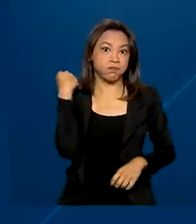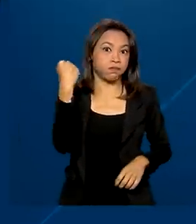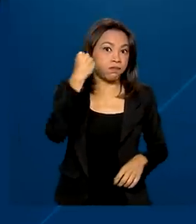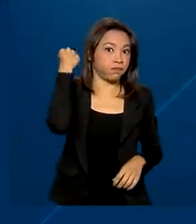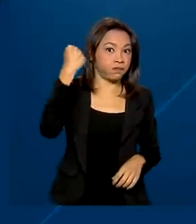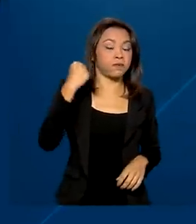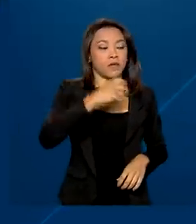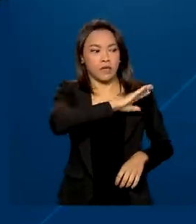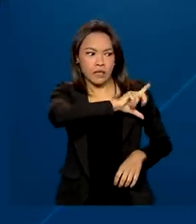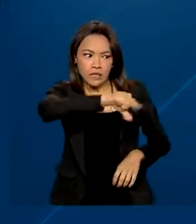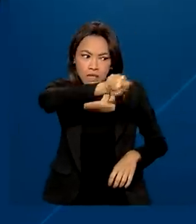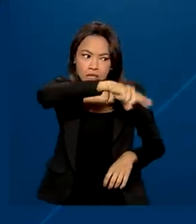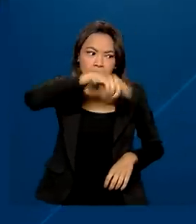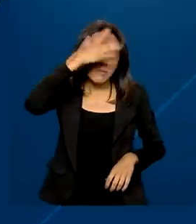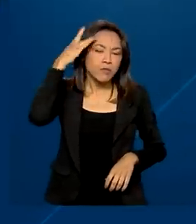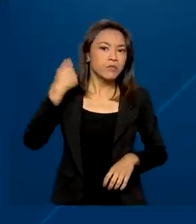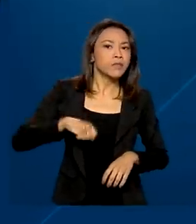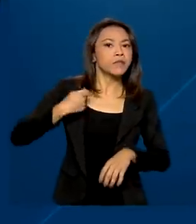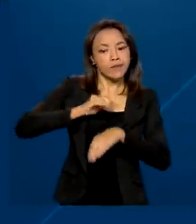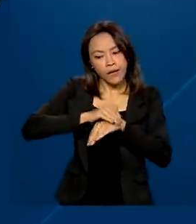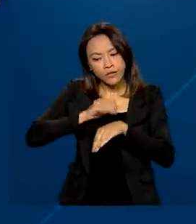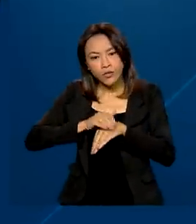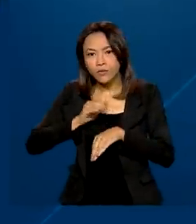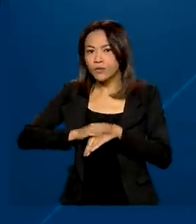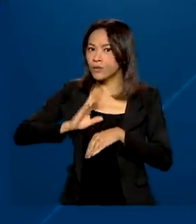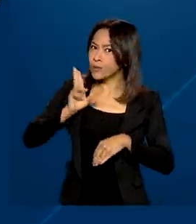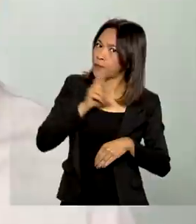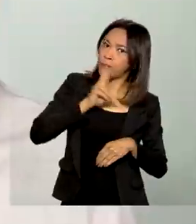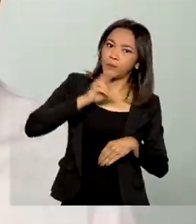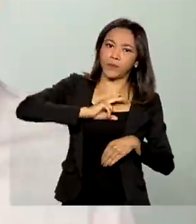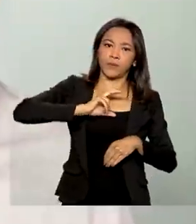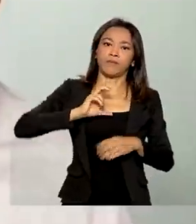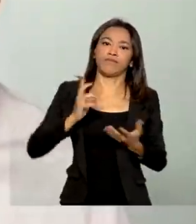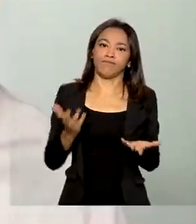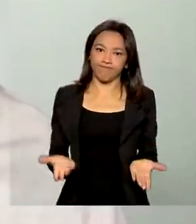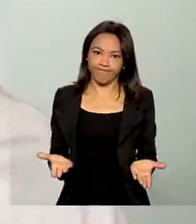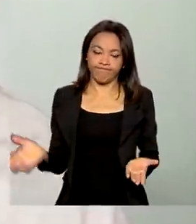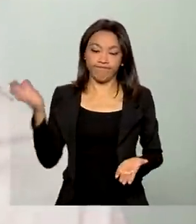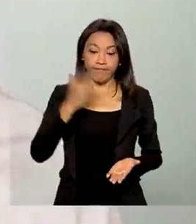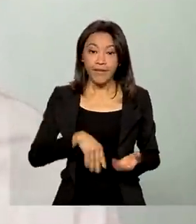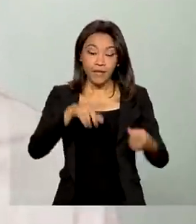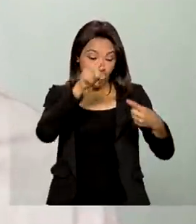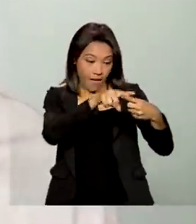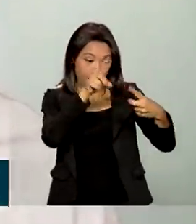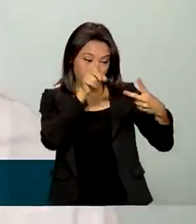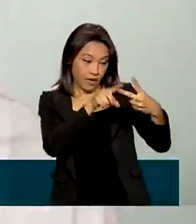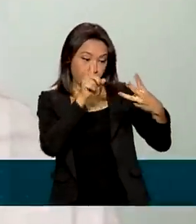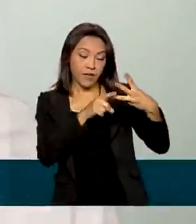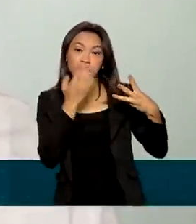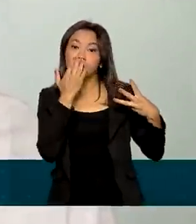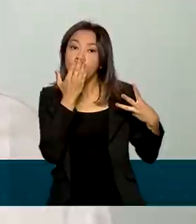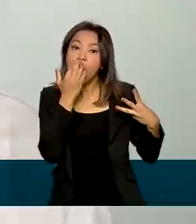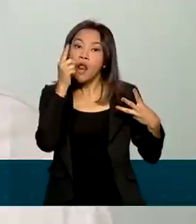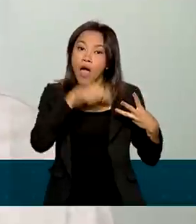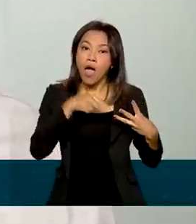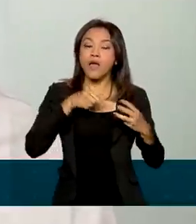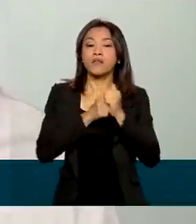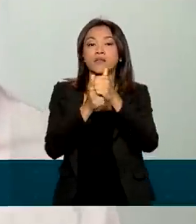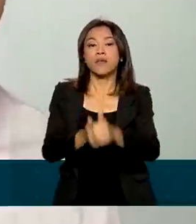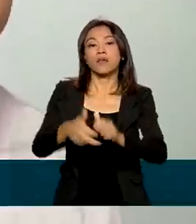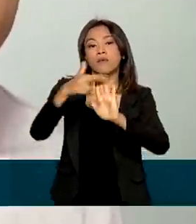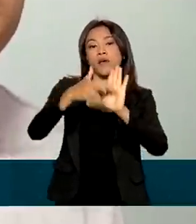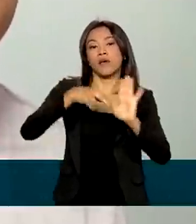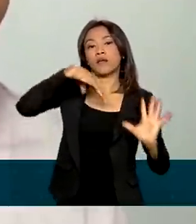e o cidadão deve tomar alguma medida de emergência. Essa nomenclatura é uma nomenclatura internacional pela Organização